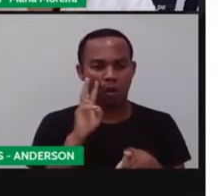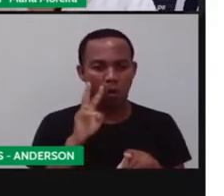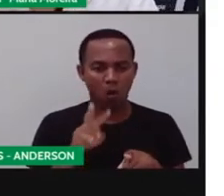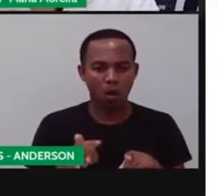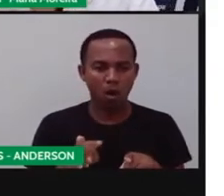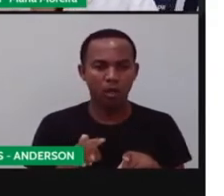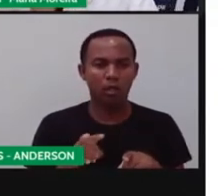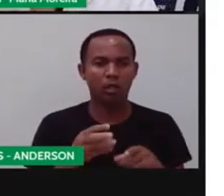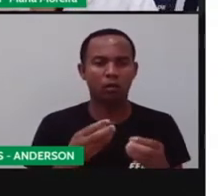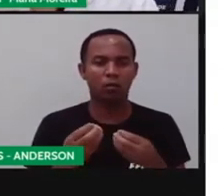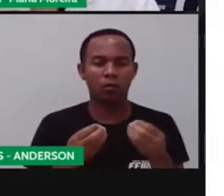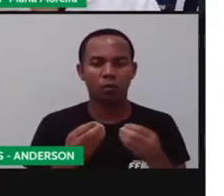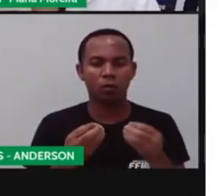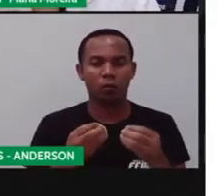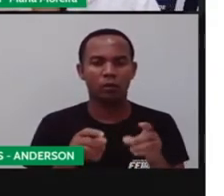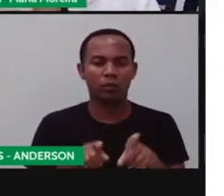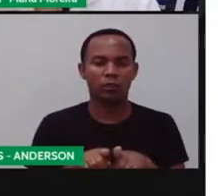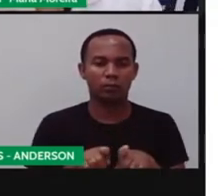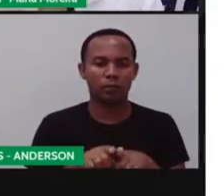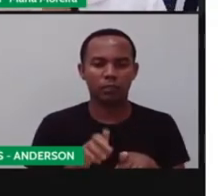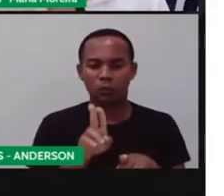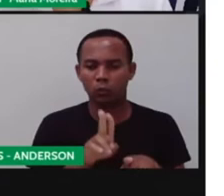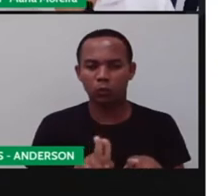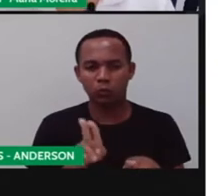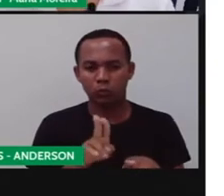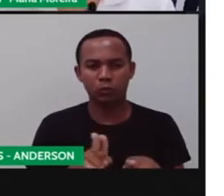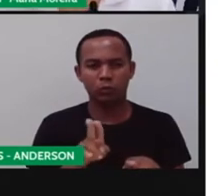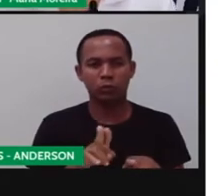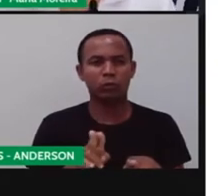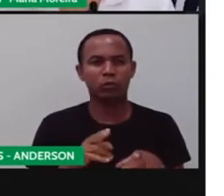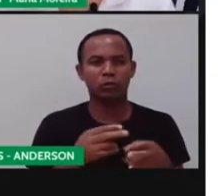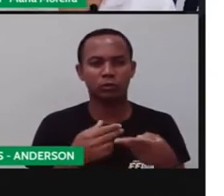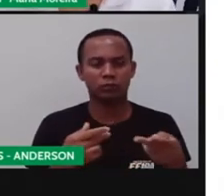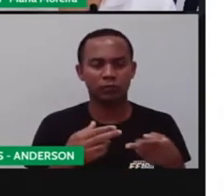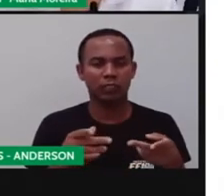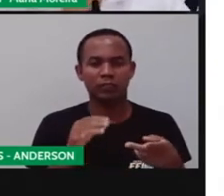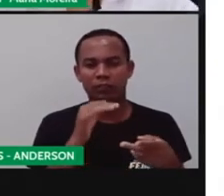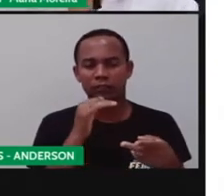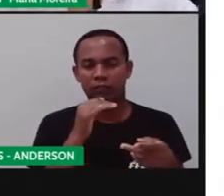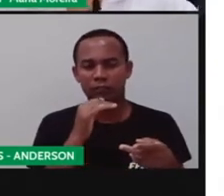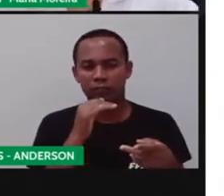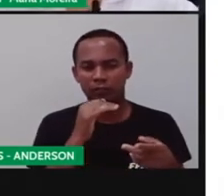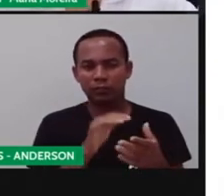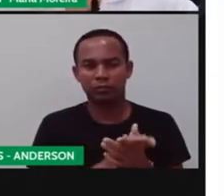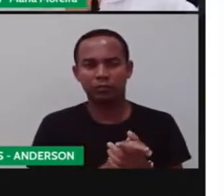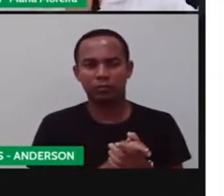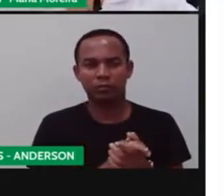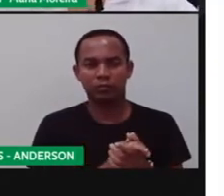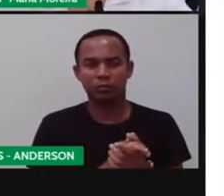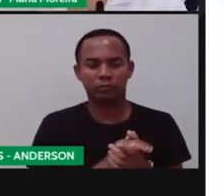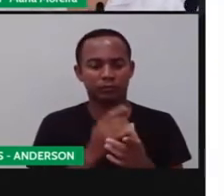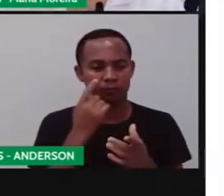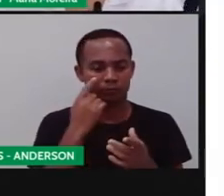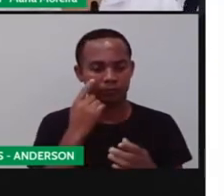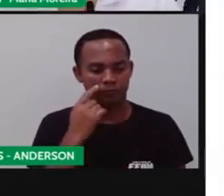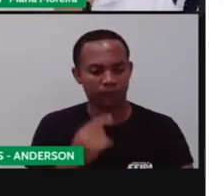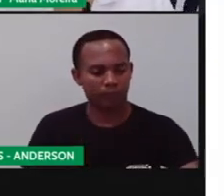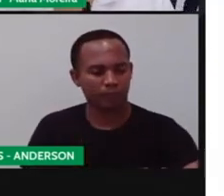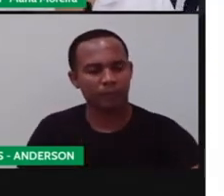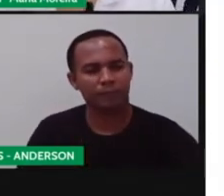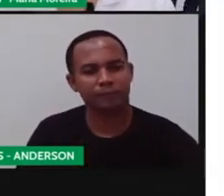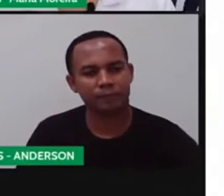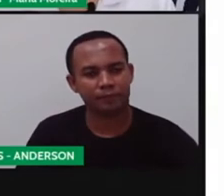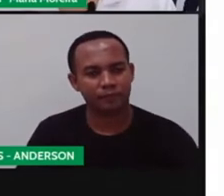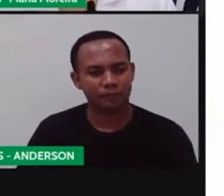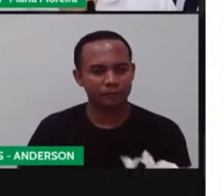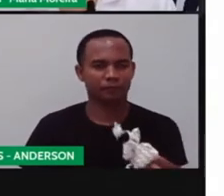reduzida com as próprias mãos. Sem uso de máquinas. Por exemplo, a bonequinha. A bonequinha, Anderson, mostra aí para a gente que agora